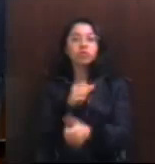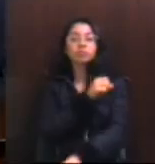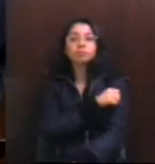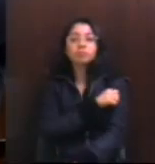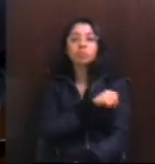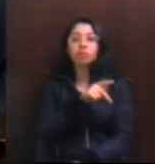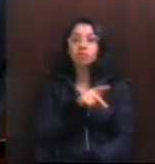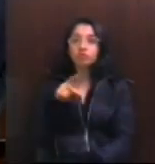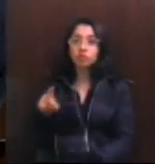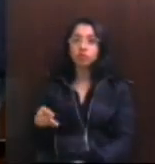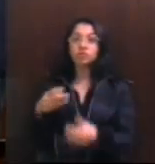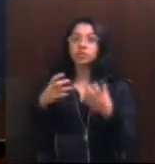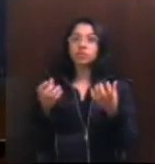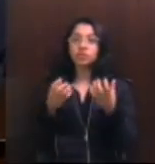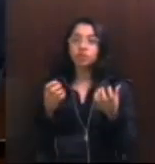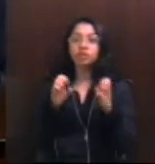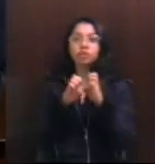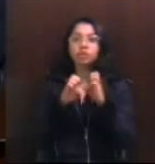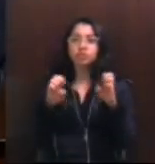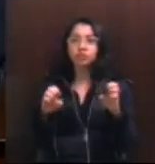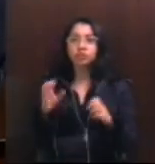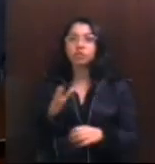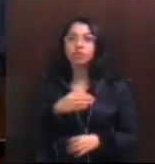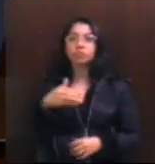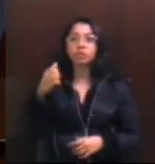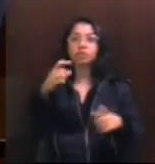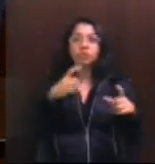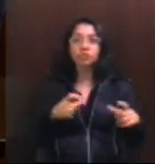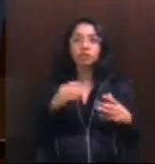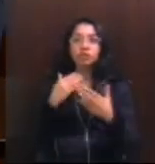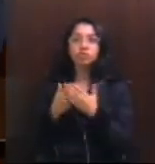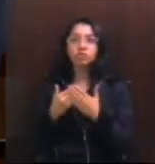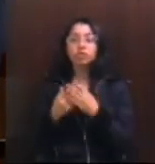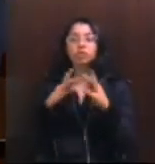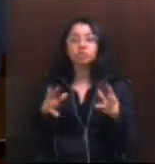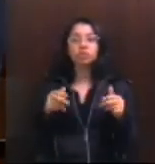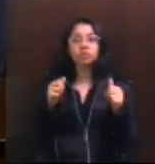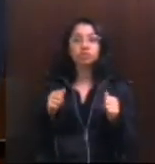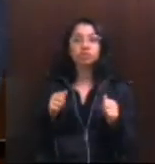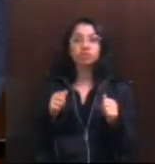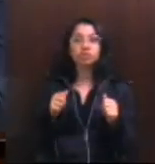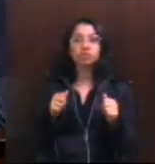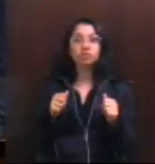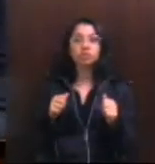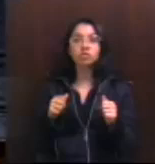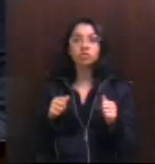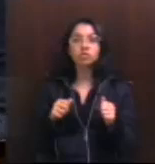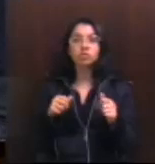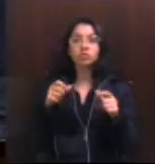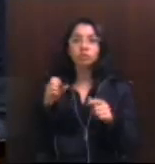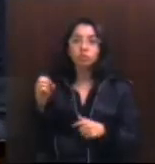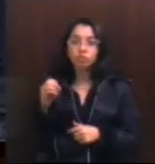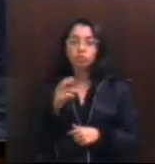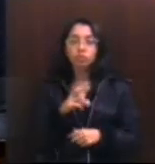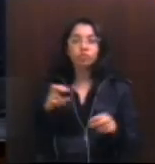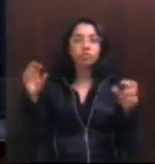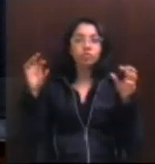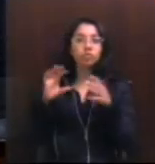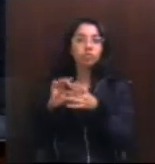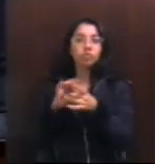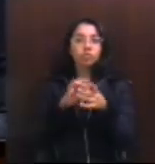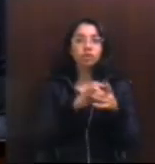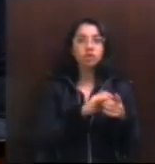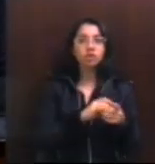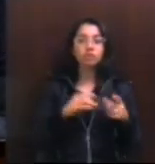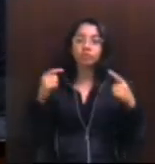salariais, mas condições de infraestrutura, de melhorias no ambiente escolar. Mas todos esses estão num grande novo contexto, que o